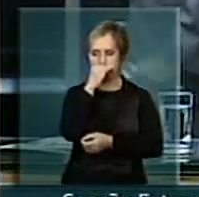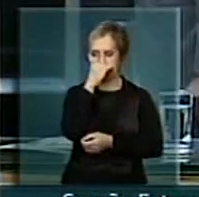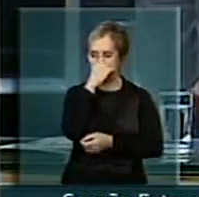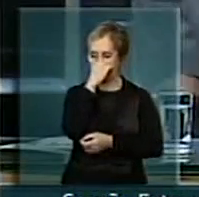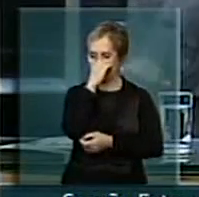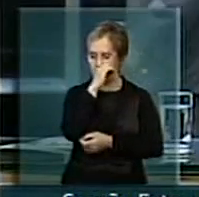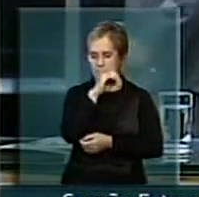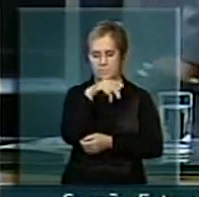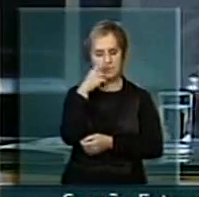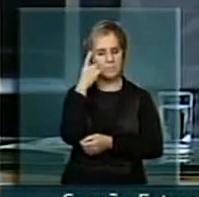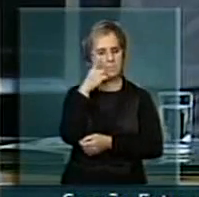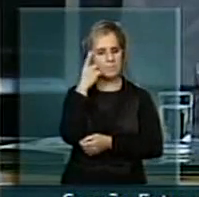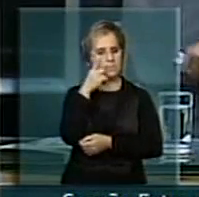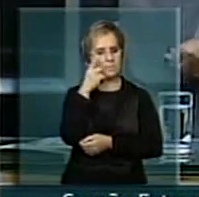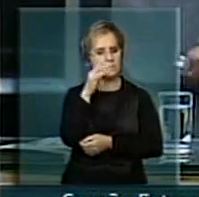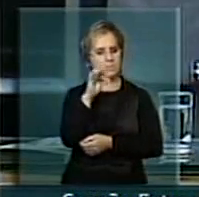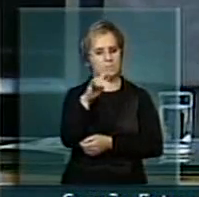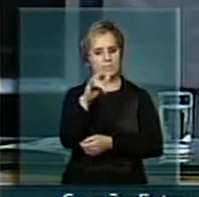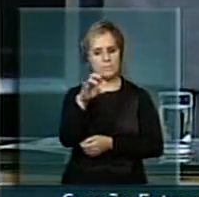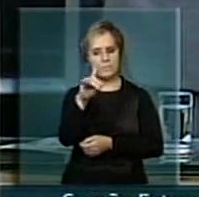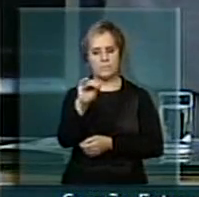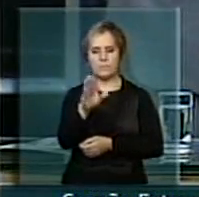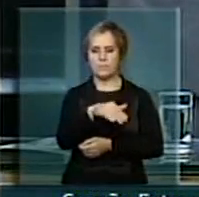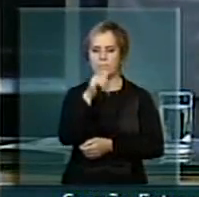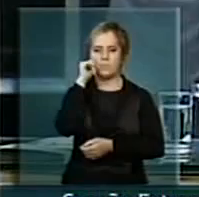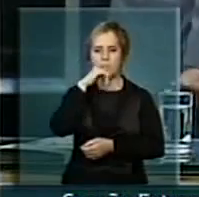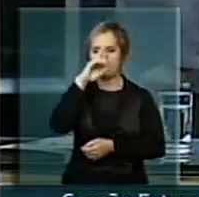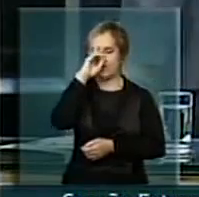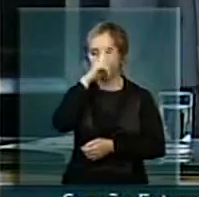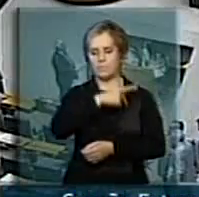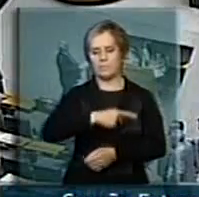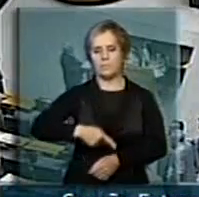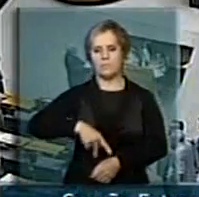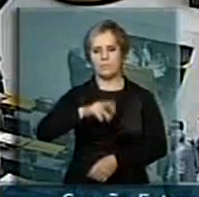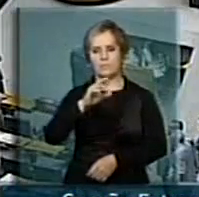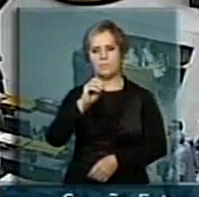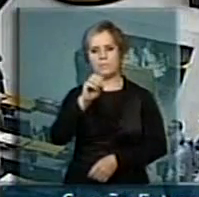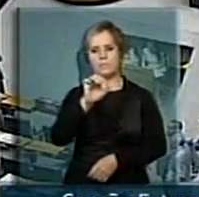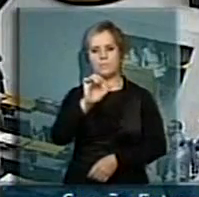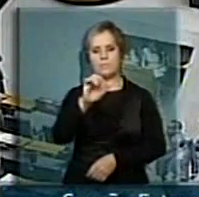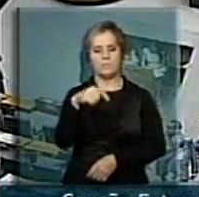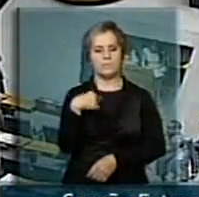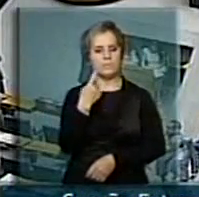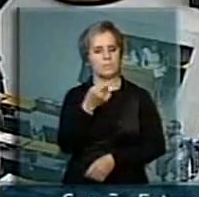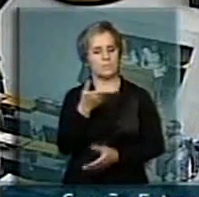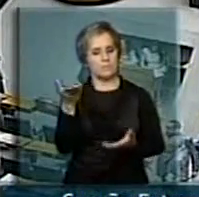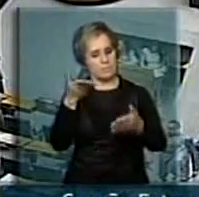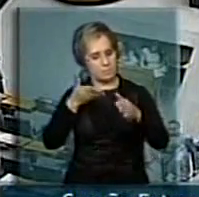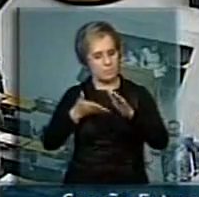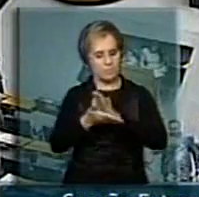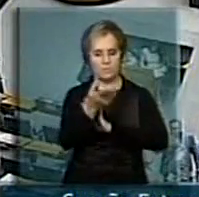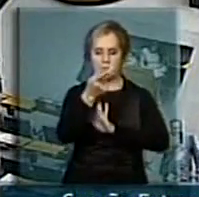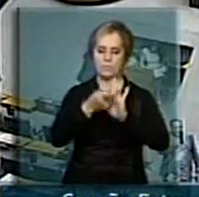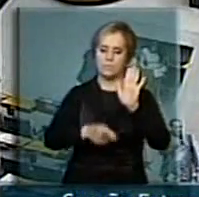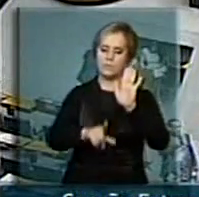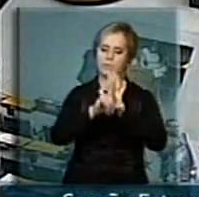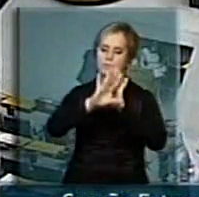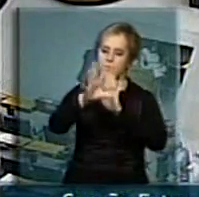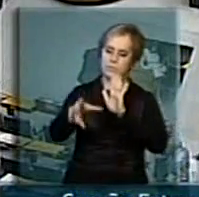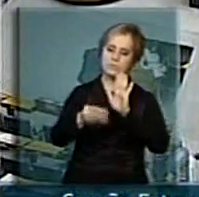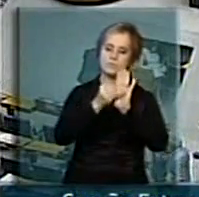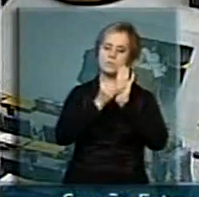Deputado Paulo Fuleto. Presidente Rose, nós iremos dar entrada a um projeto de lei complementar